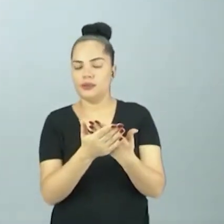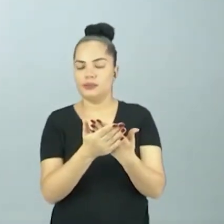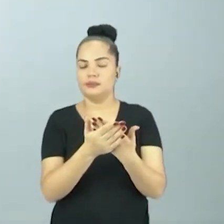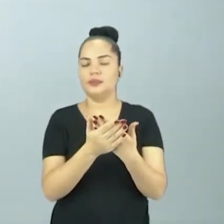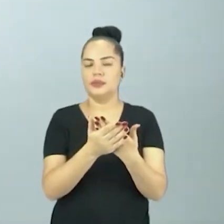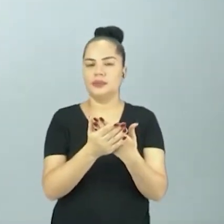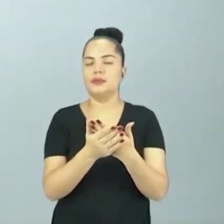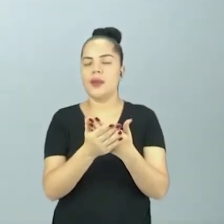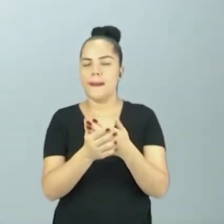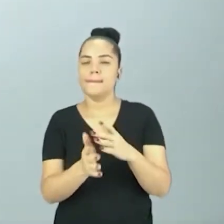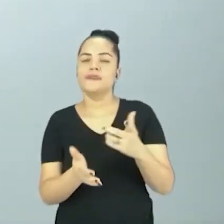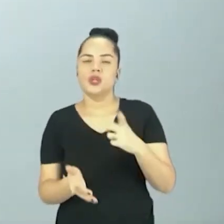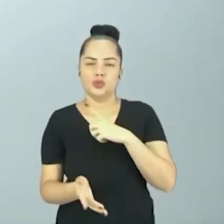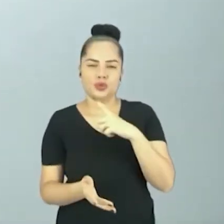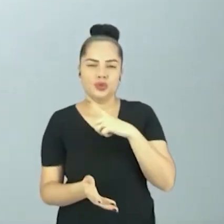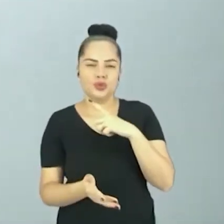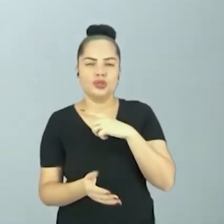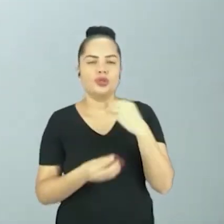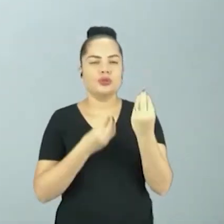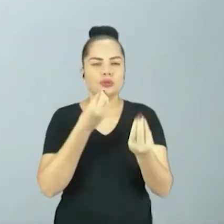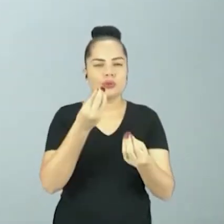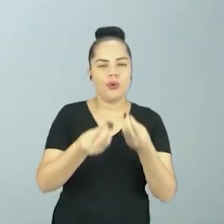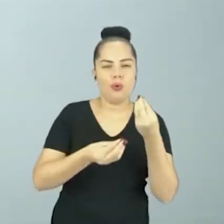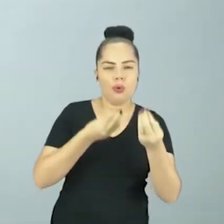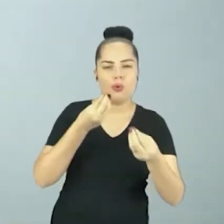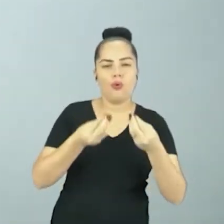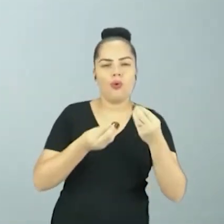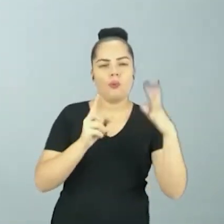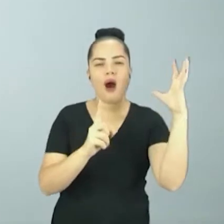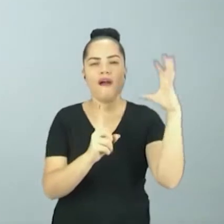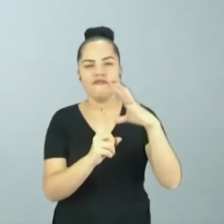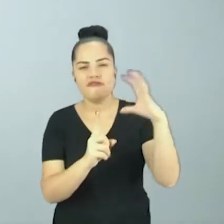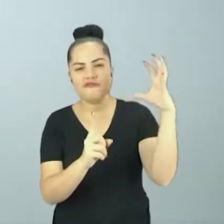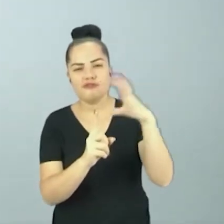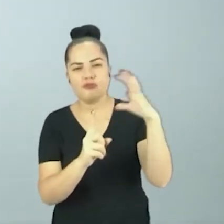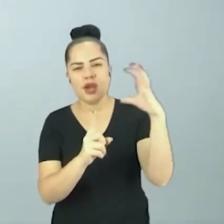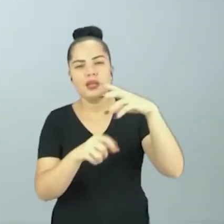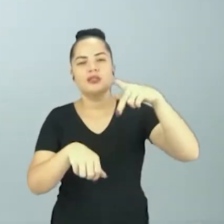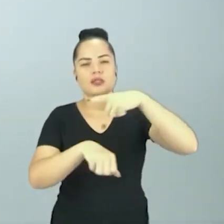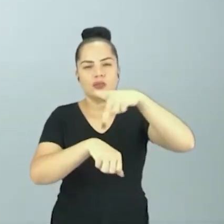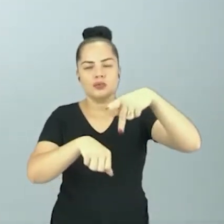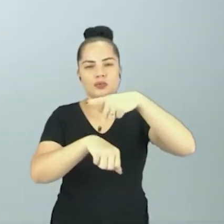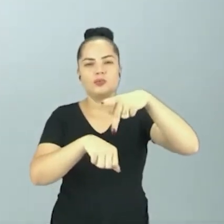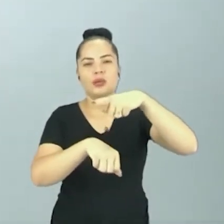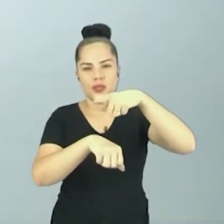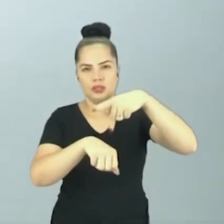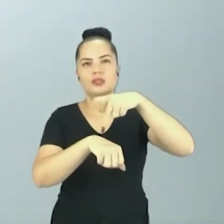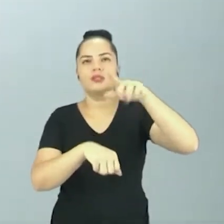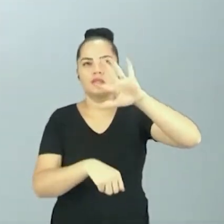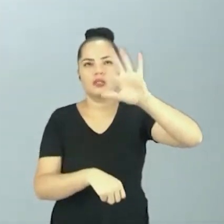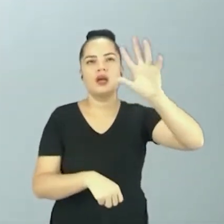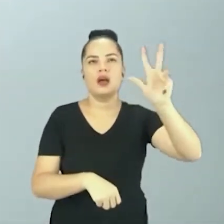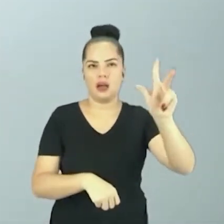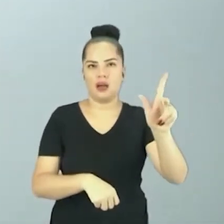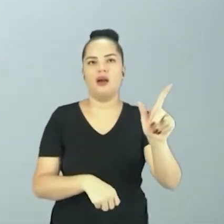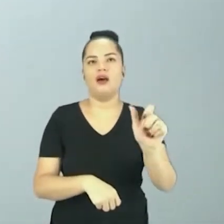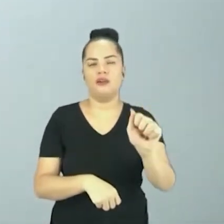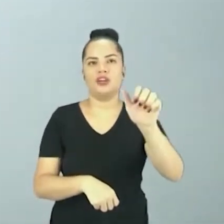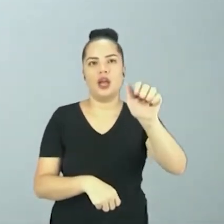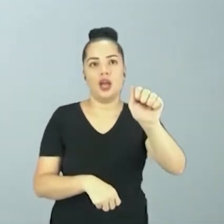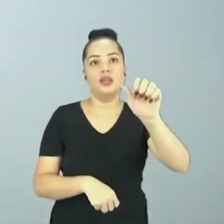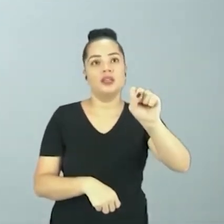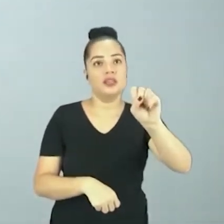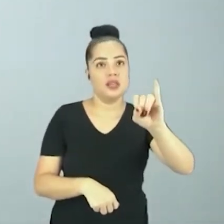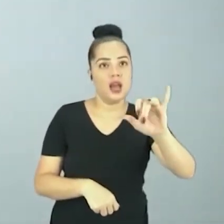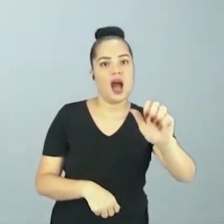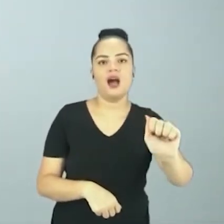encontrava a América Latina e África, que influência elas sofriam, quais as consequências que elas recebiam